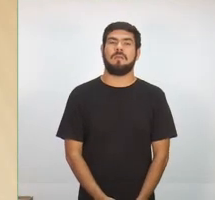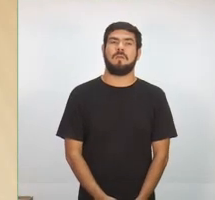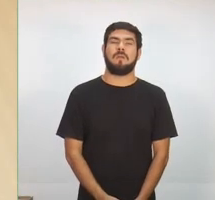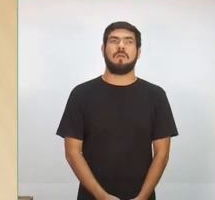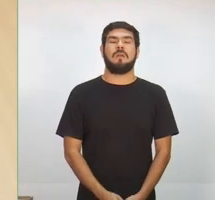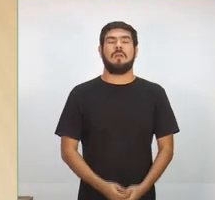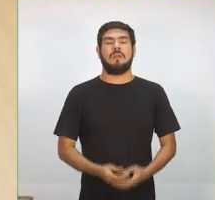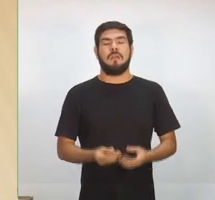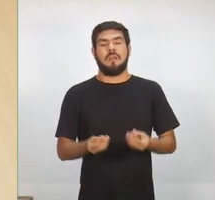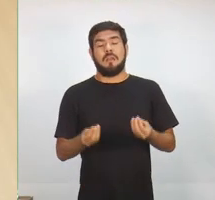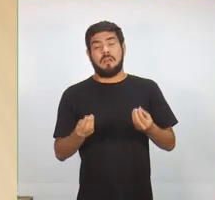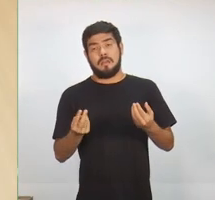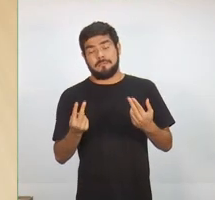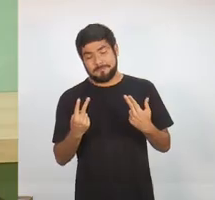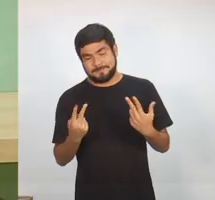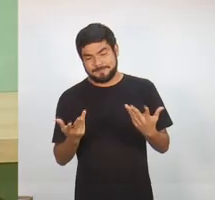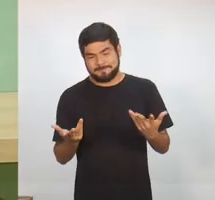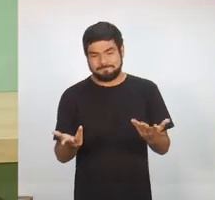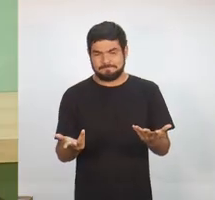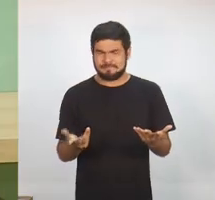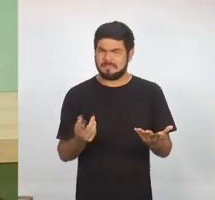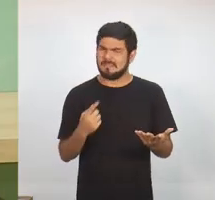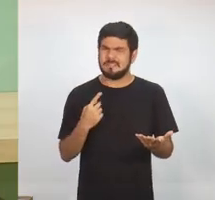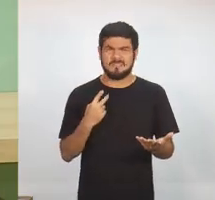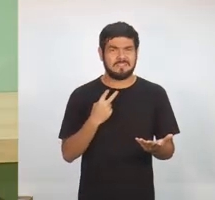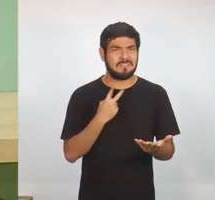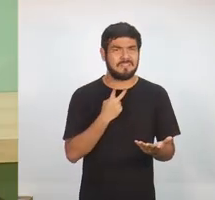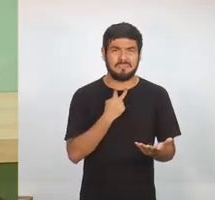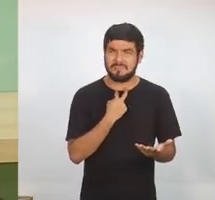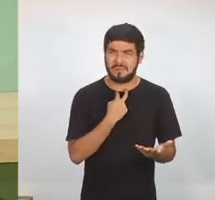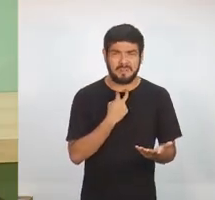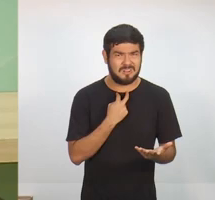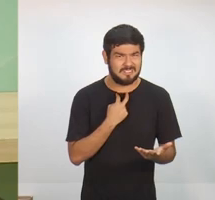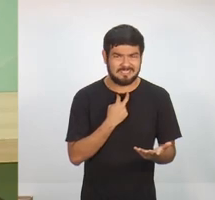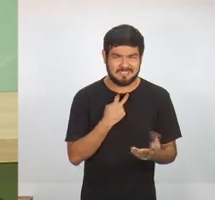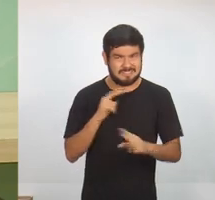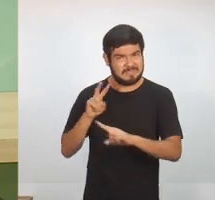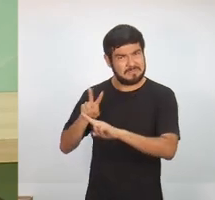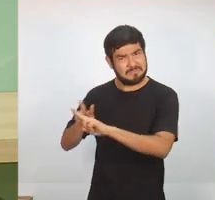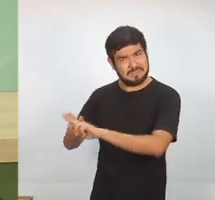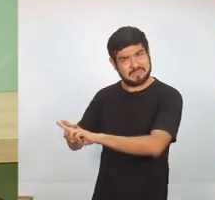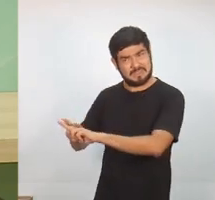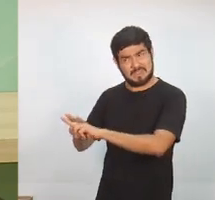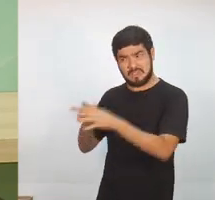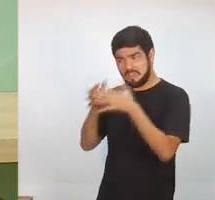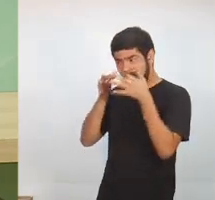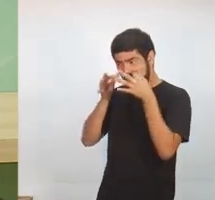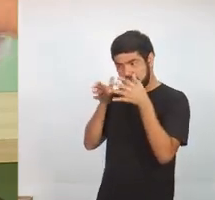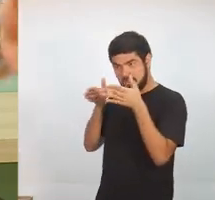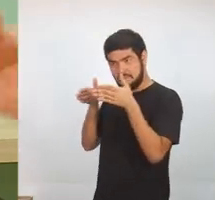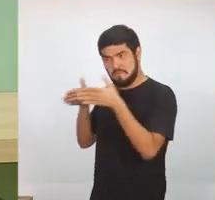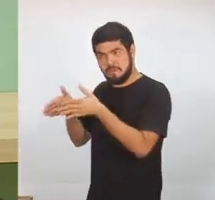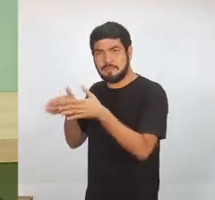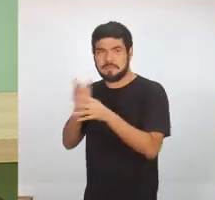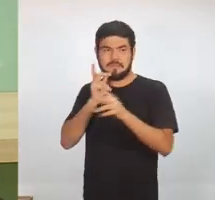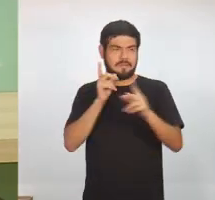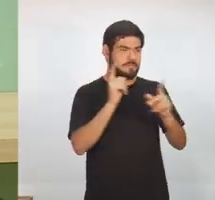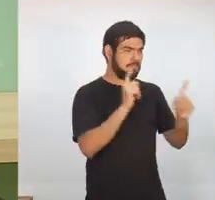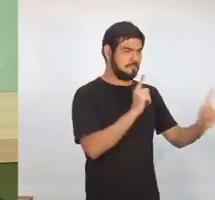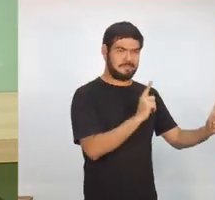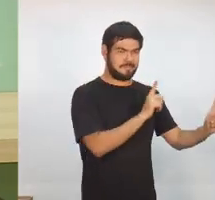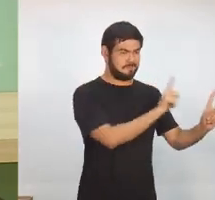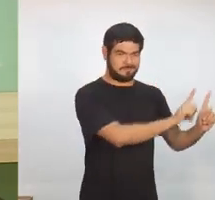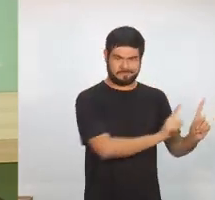Veja bem, a gente não pode tratar o sistema prisional de uma forma, enfocar o sistema prisional, levar o preso para o presídio.